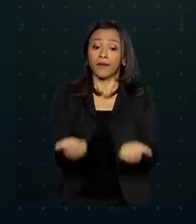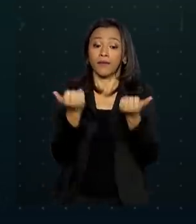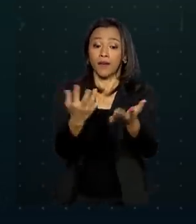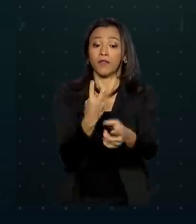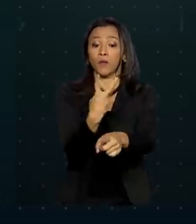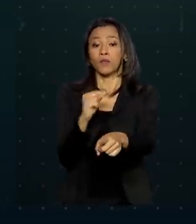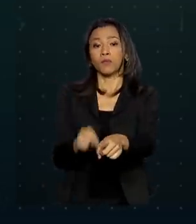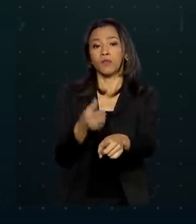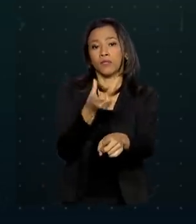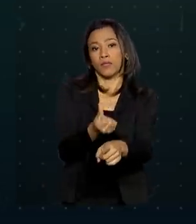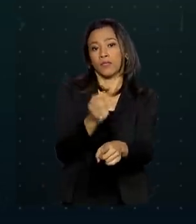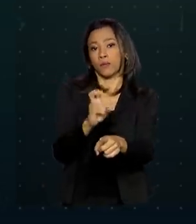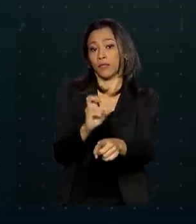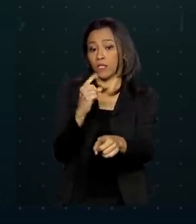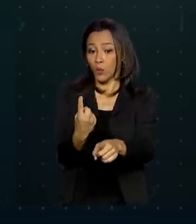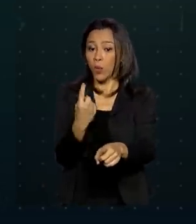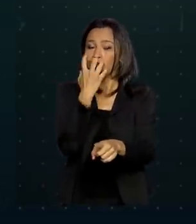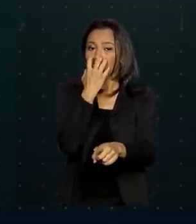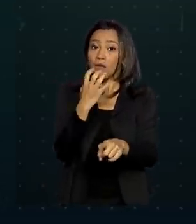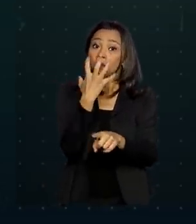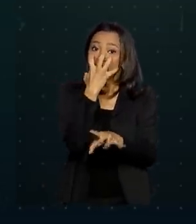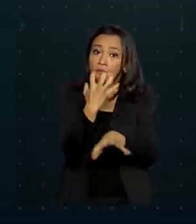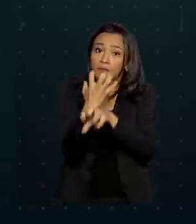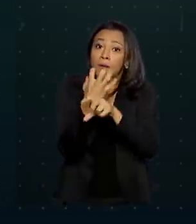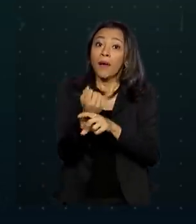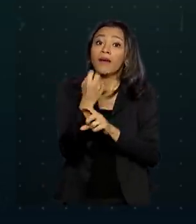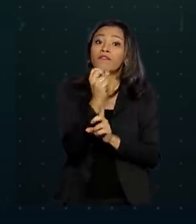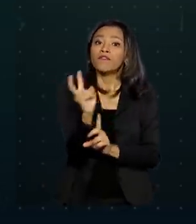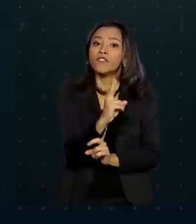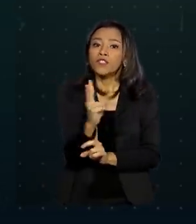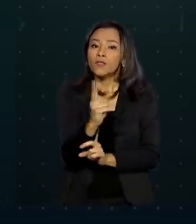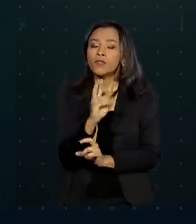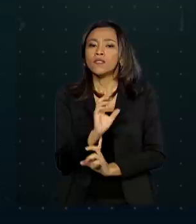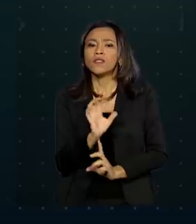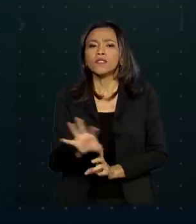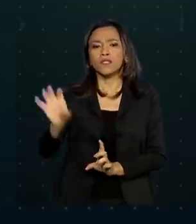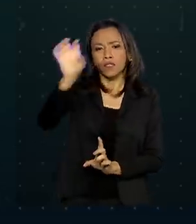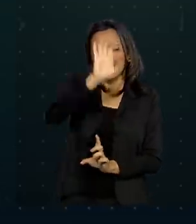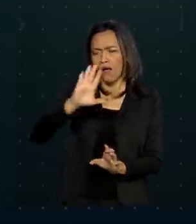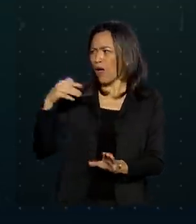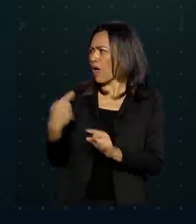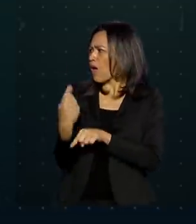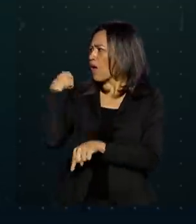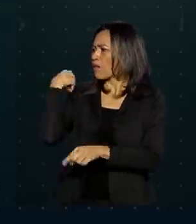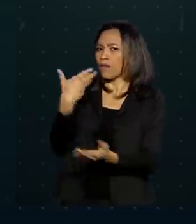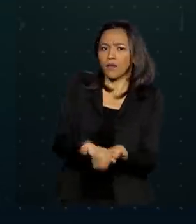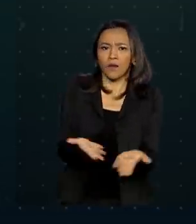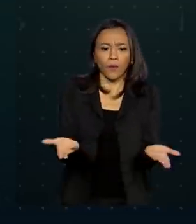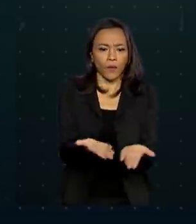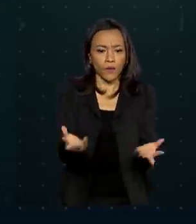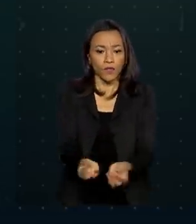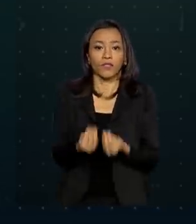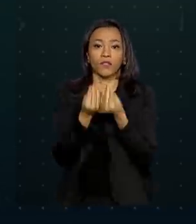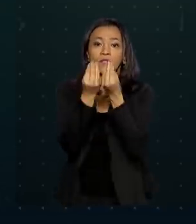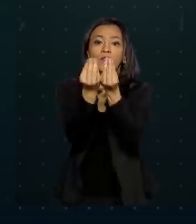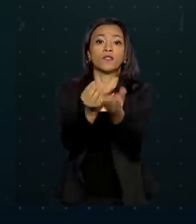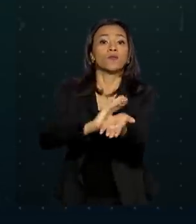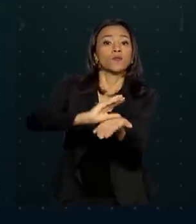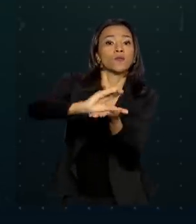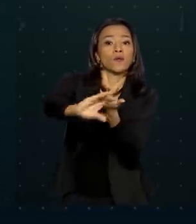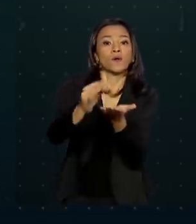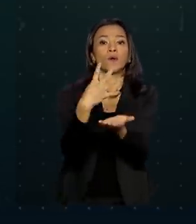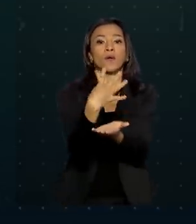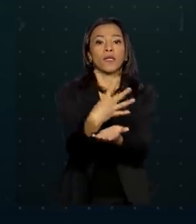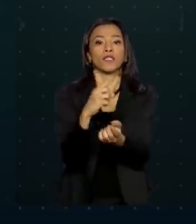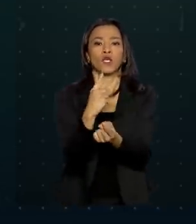ventiladores para 22 estados. Desde o começo do ano, o governo federal repassou aos estados e municípios 41